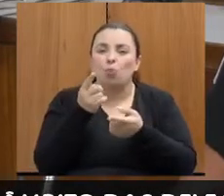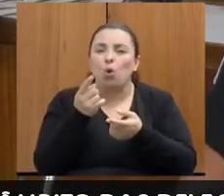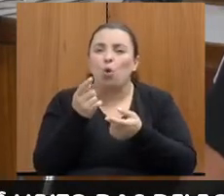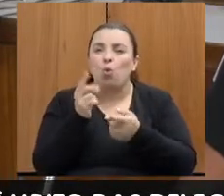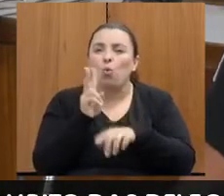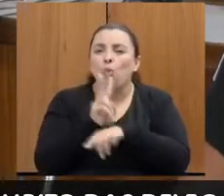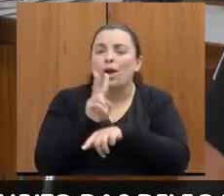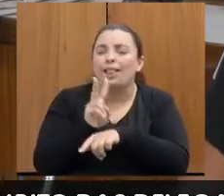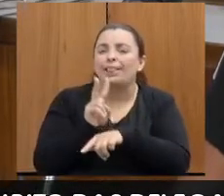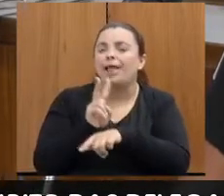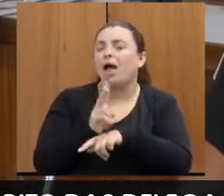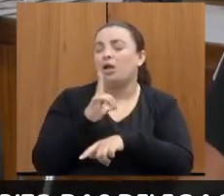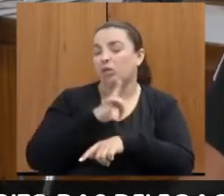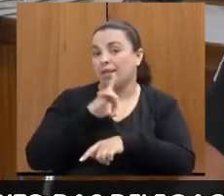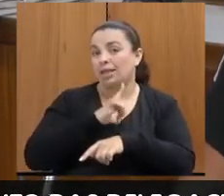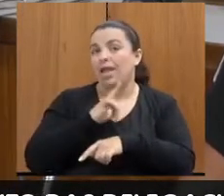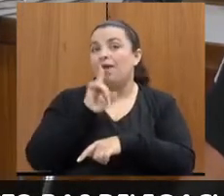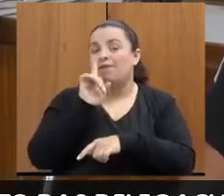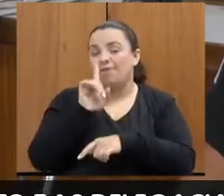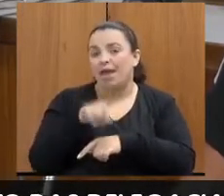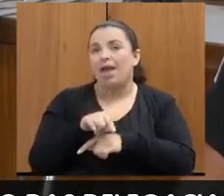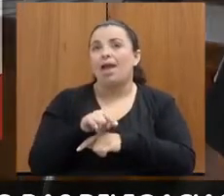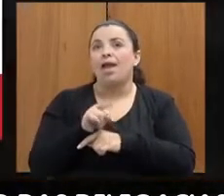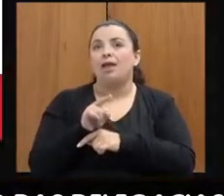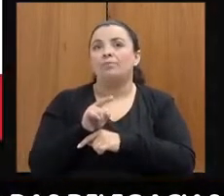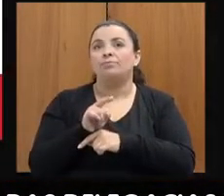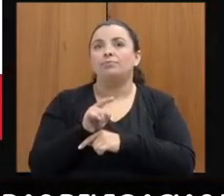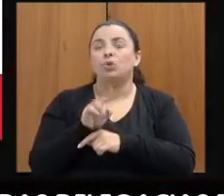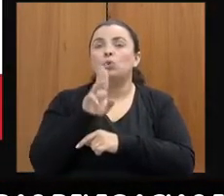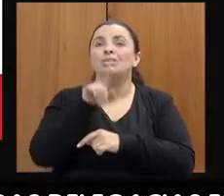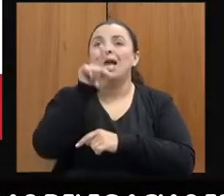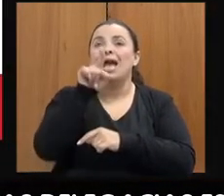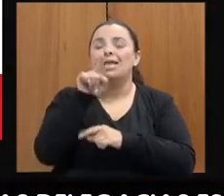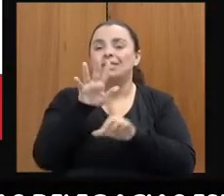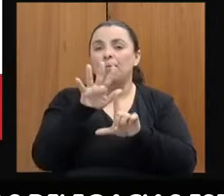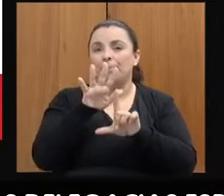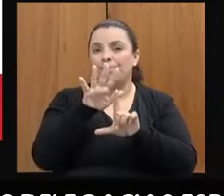Mais um. Isso. que é uma planilha do Google, porque eu reparei o seguinte,